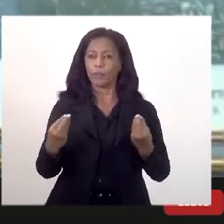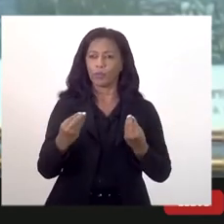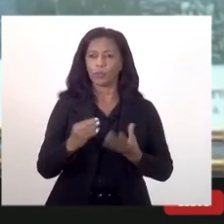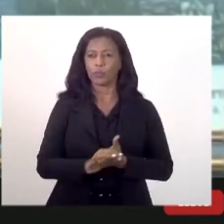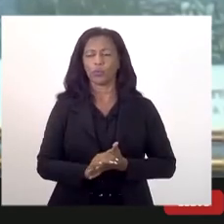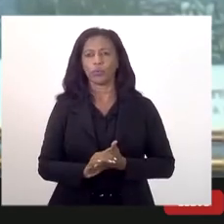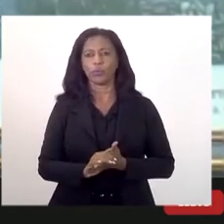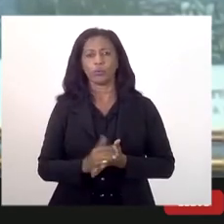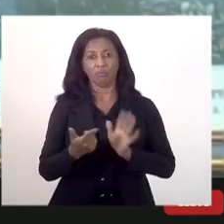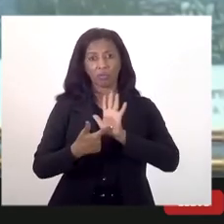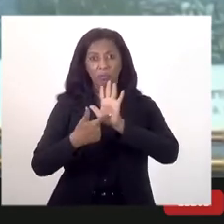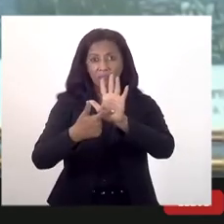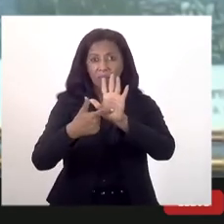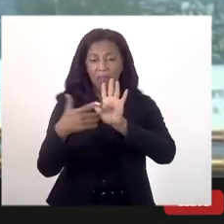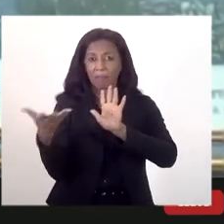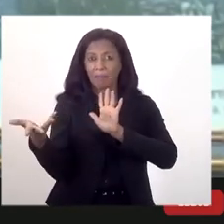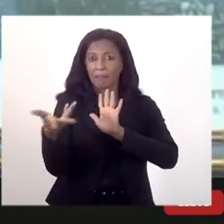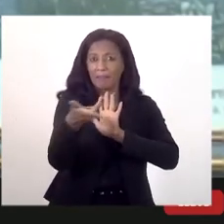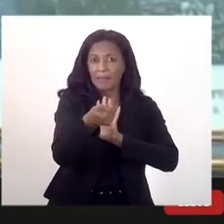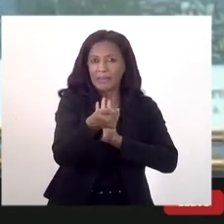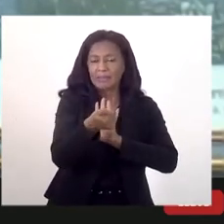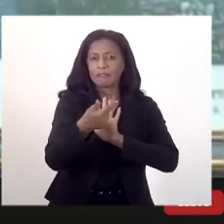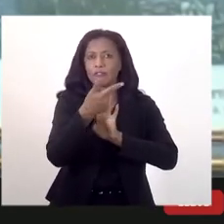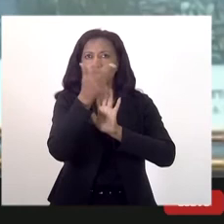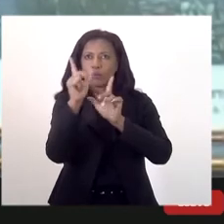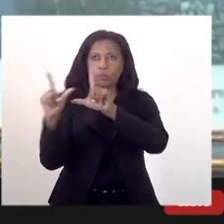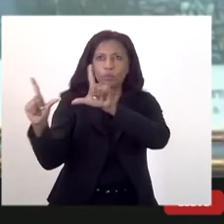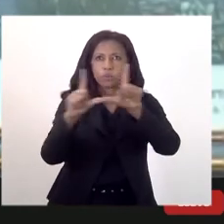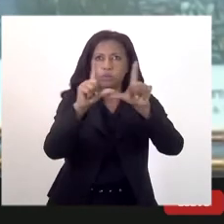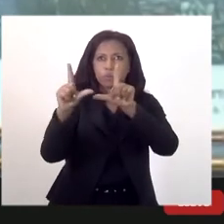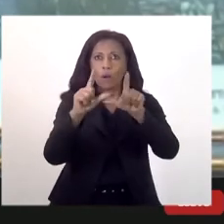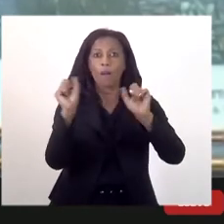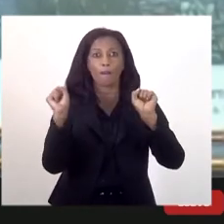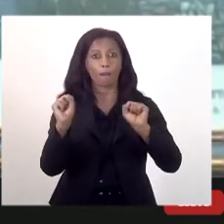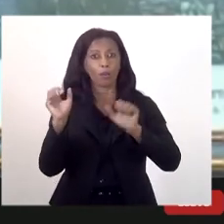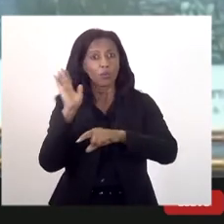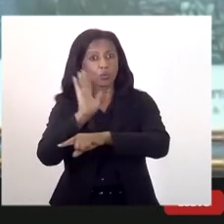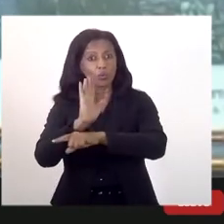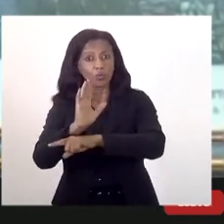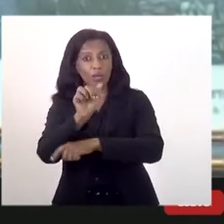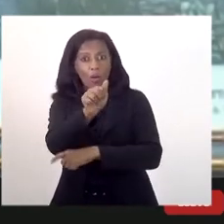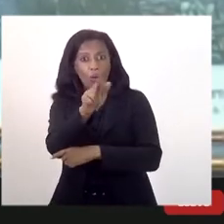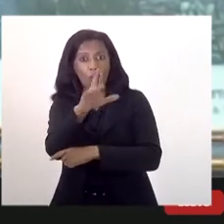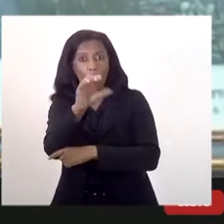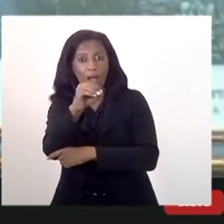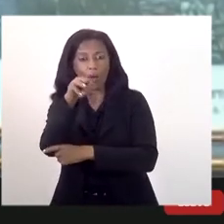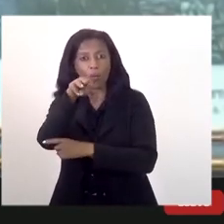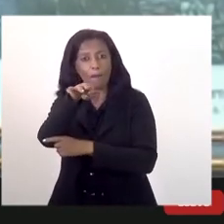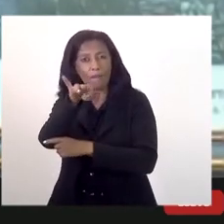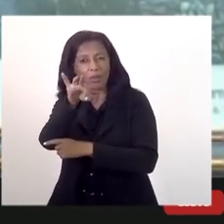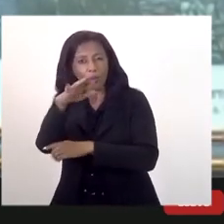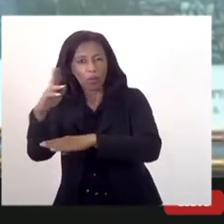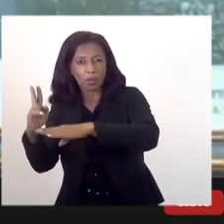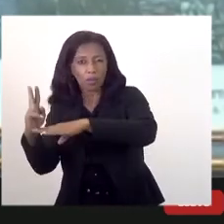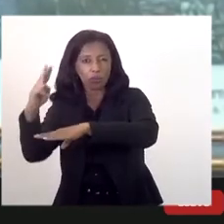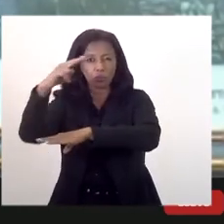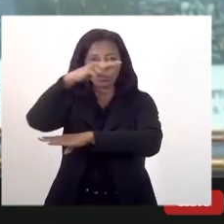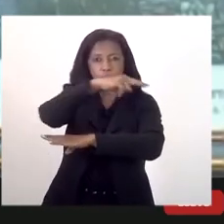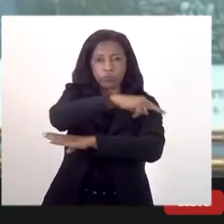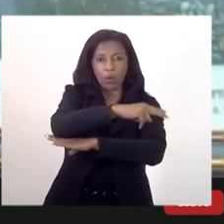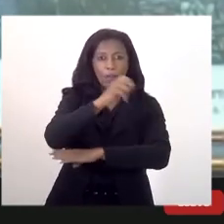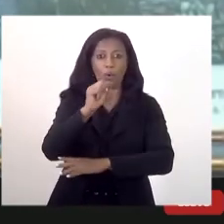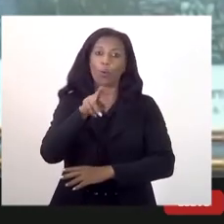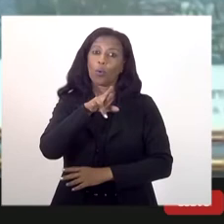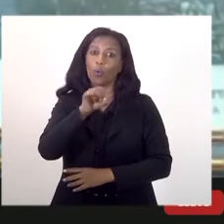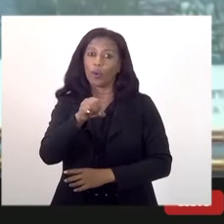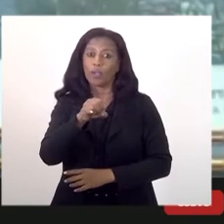apresentação maravilhosa, ela pode ajudar muito o arco metropolitano, a gente pode industrializar aquela região e, presidente, o Rio de